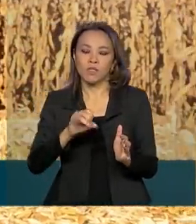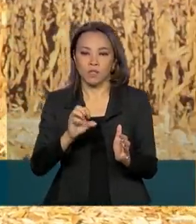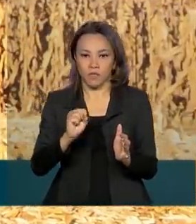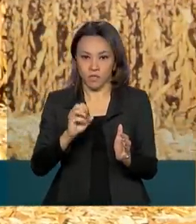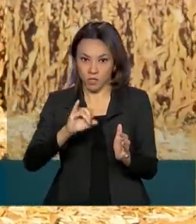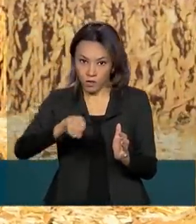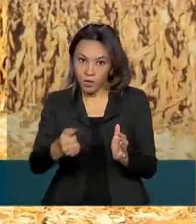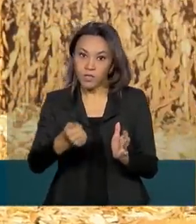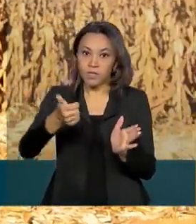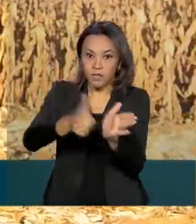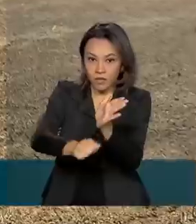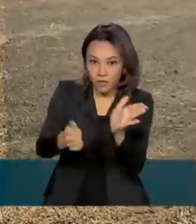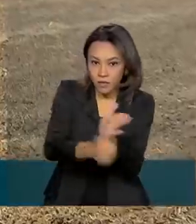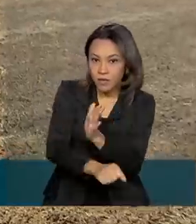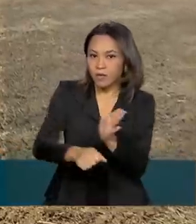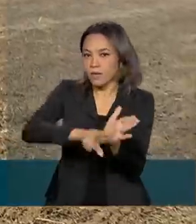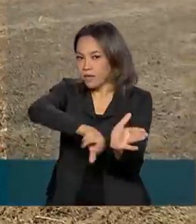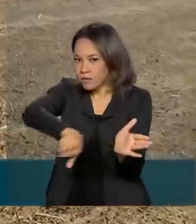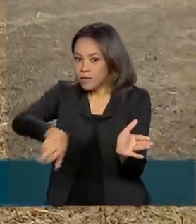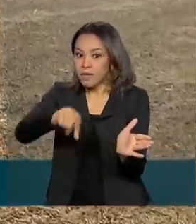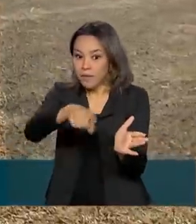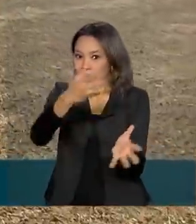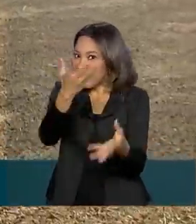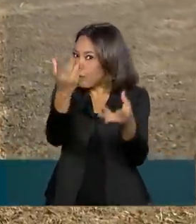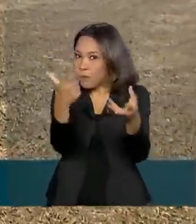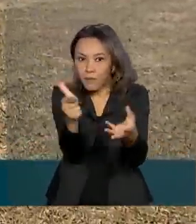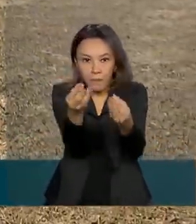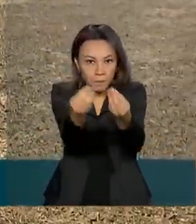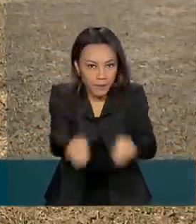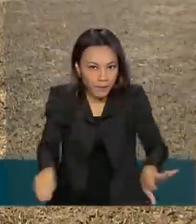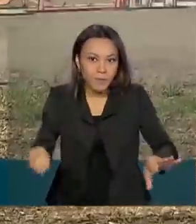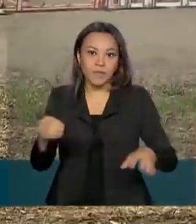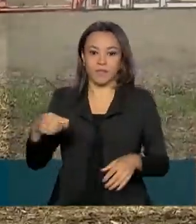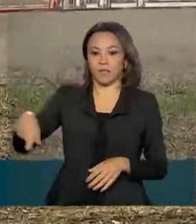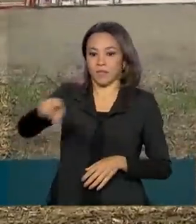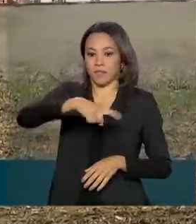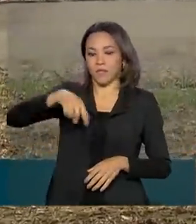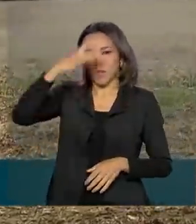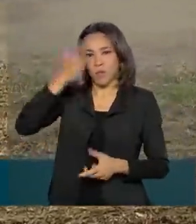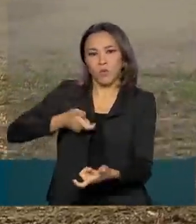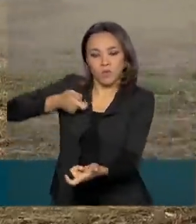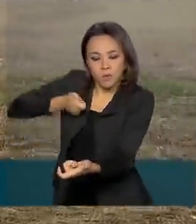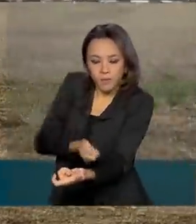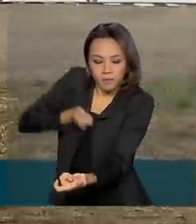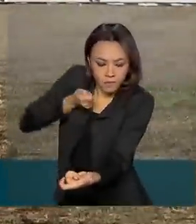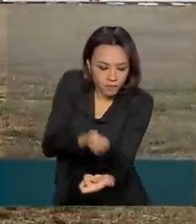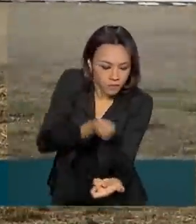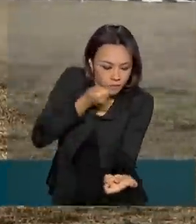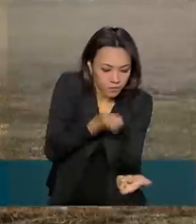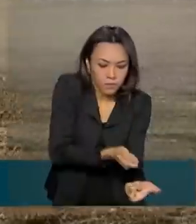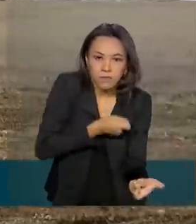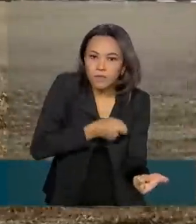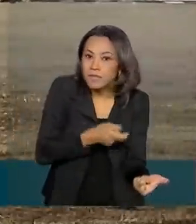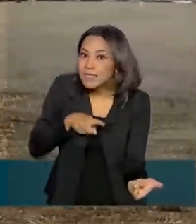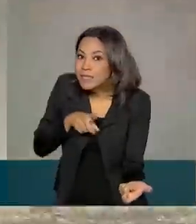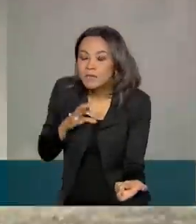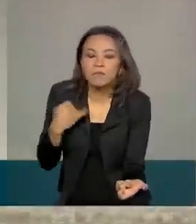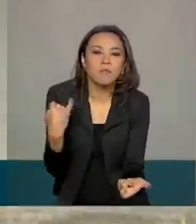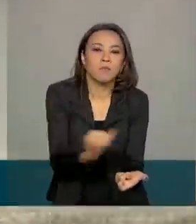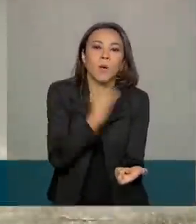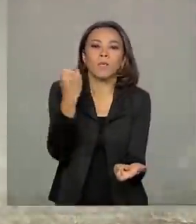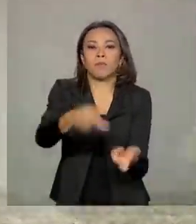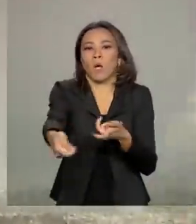safra sem muitas perdas, os produtores rurais utilizam herbicidas. Eles são fundamentais para